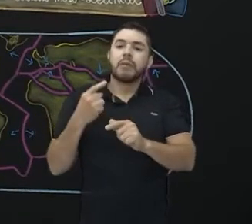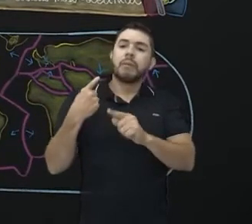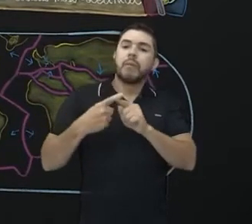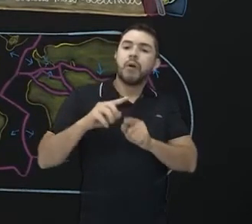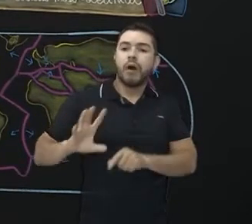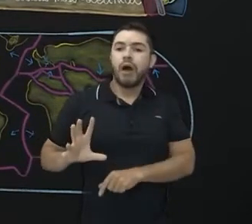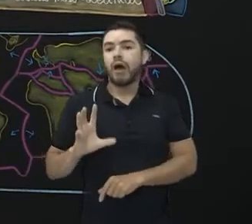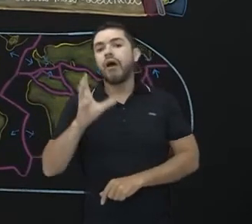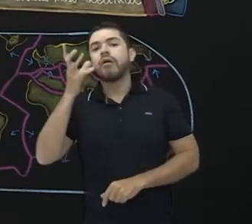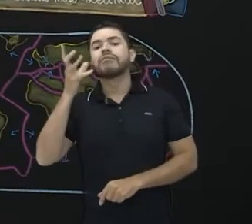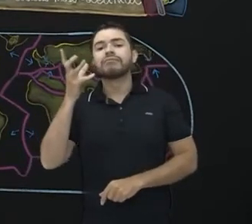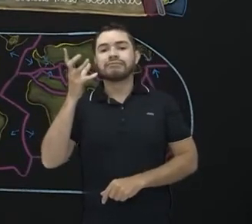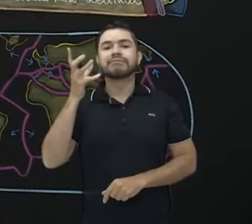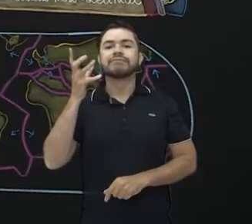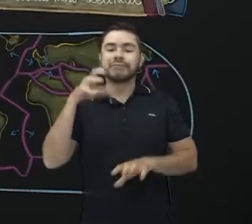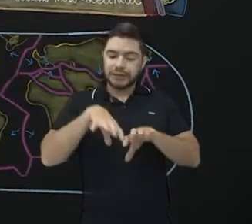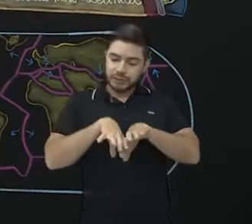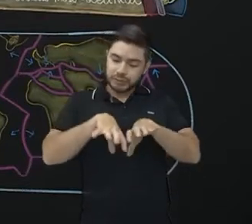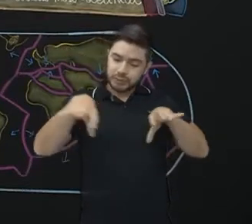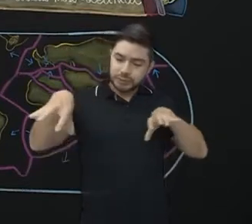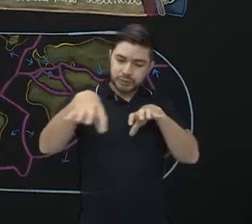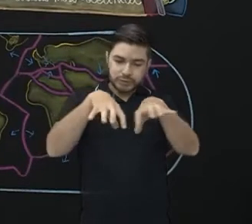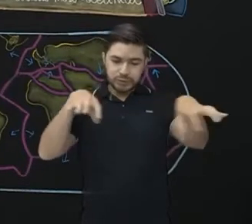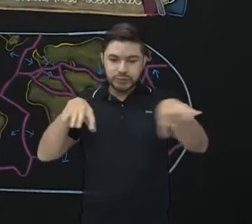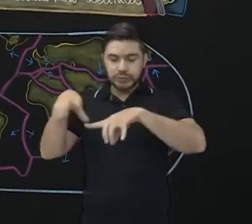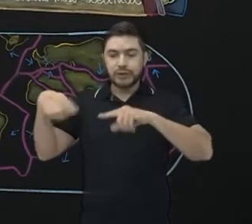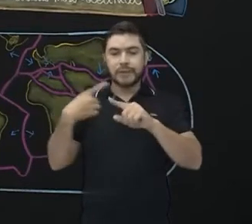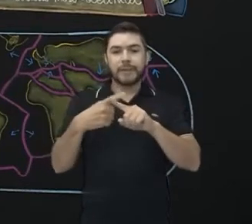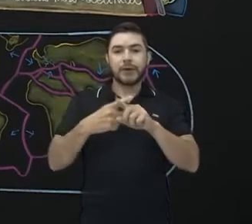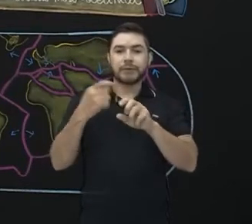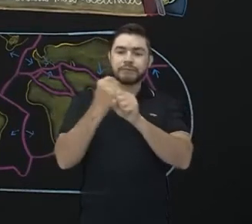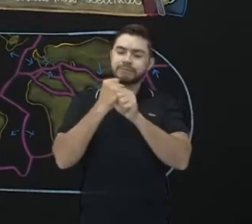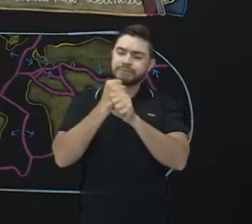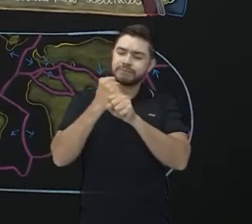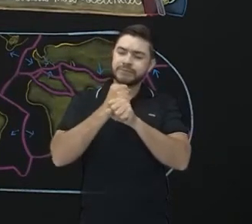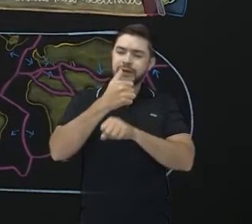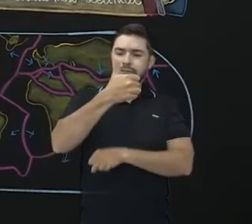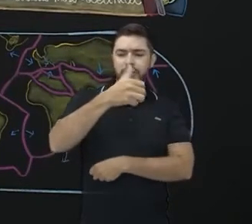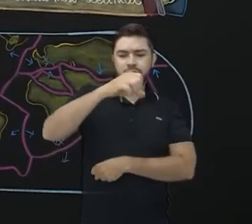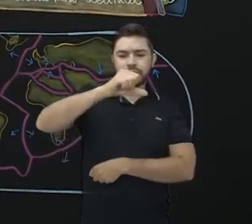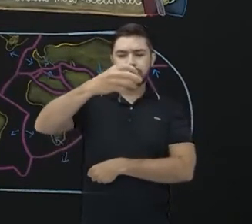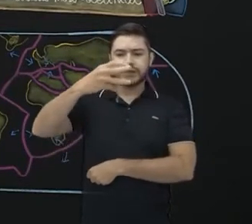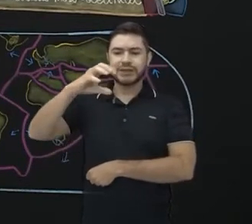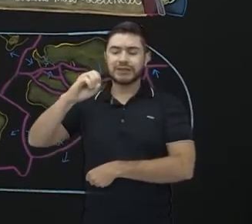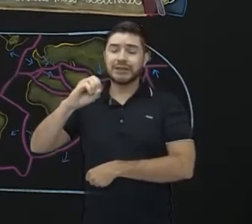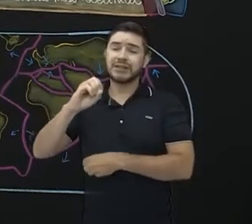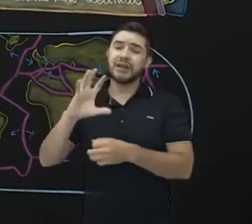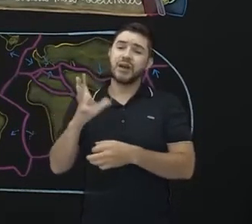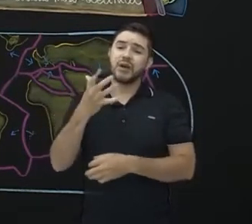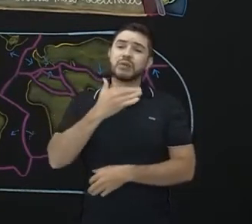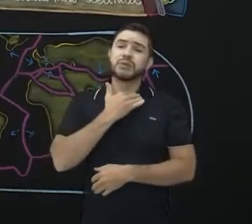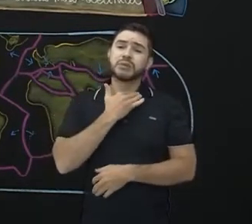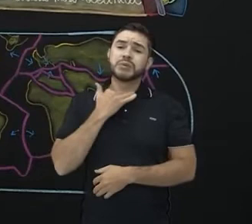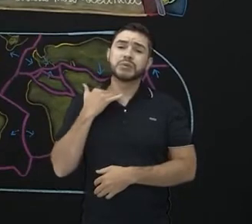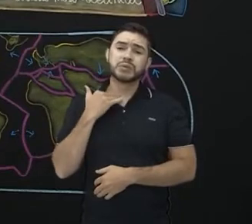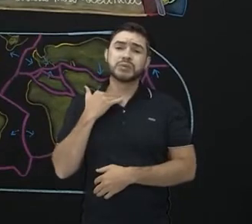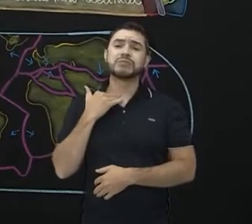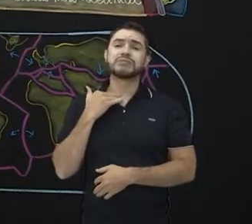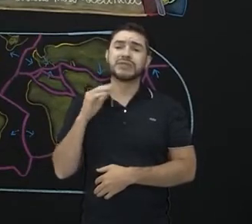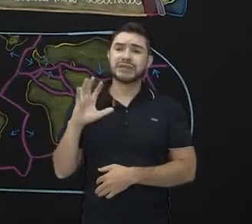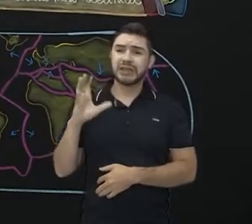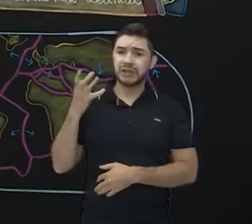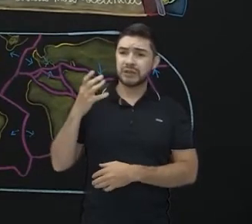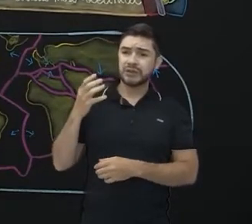Só que não durou muito, porque em 1930 Alfredo Wegener acaba falecendo. e demora cerca de